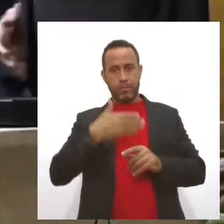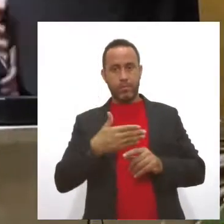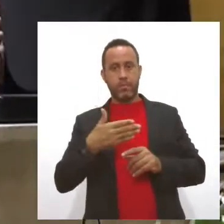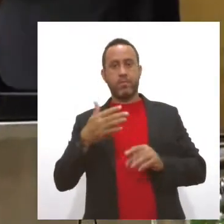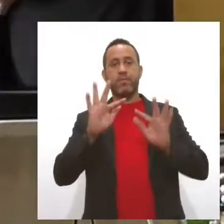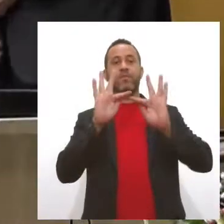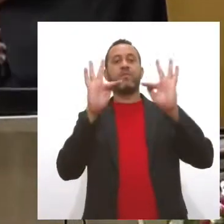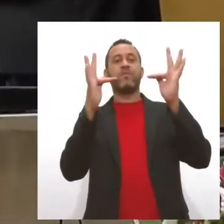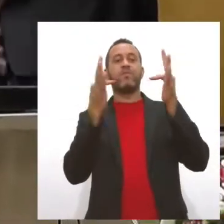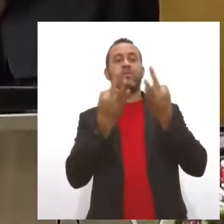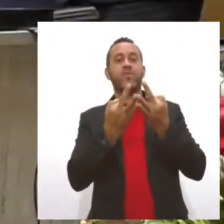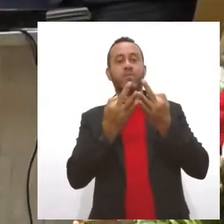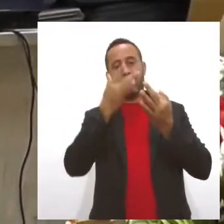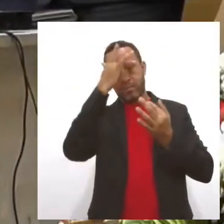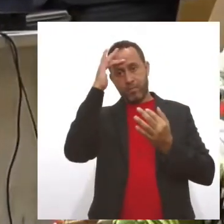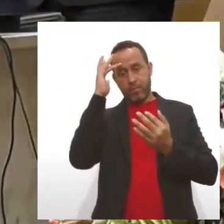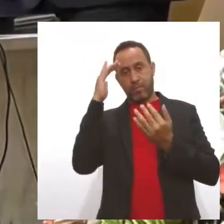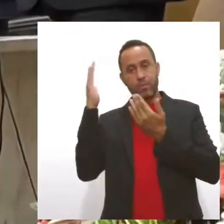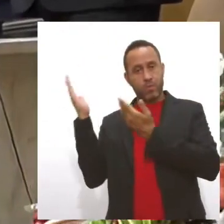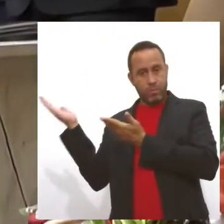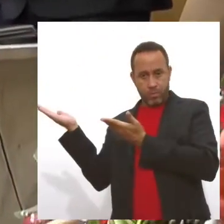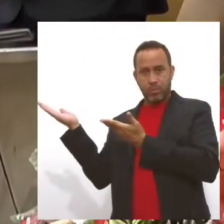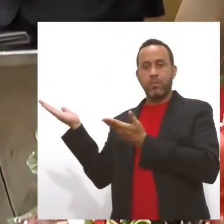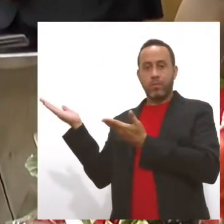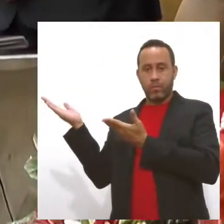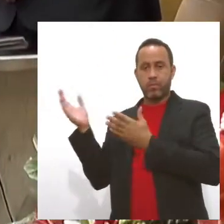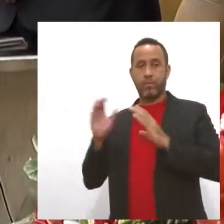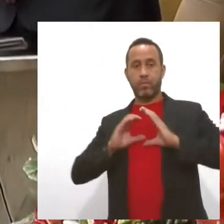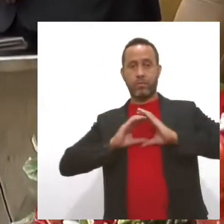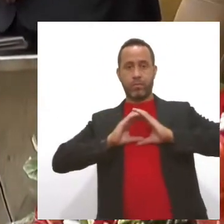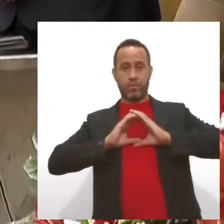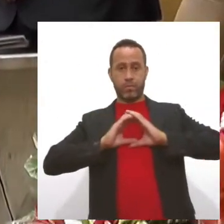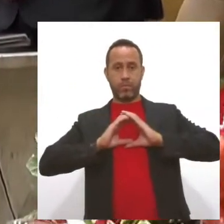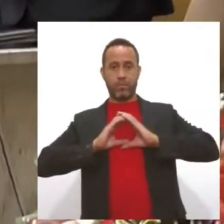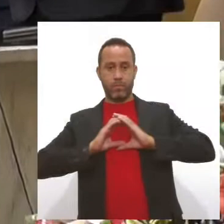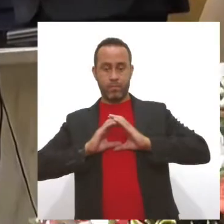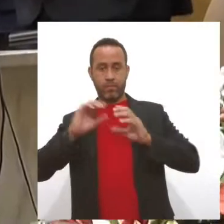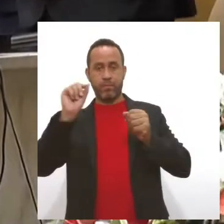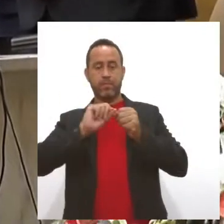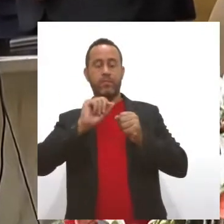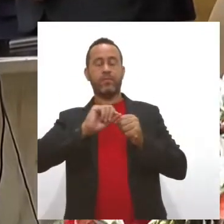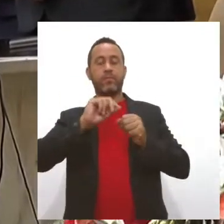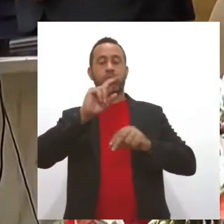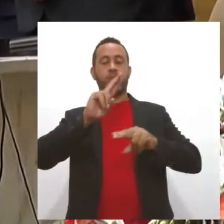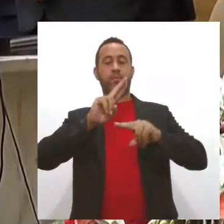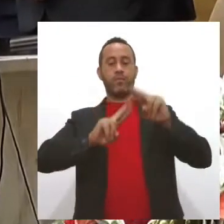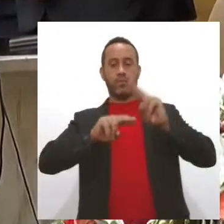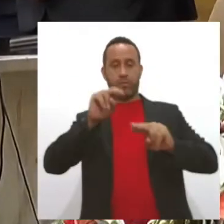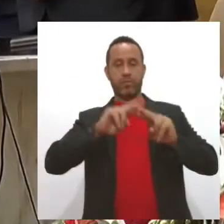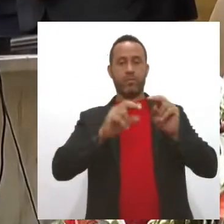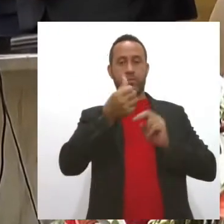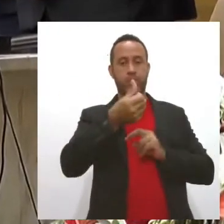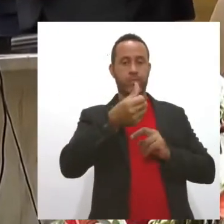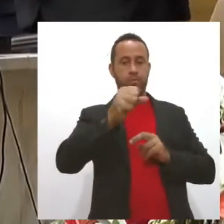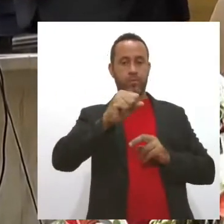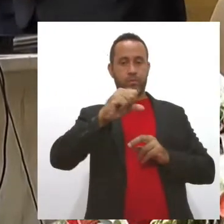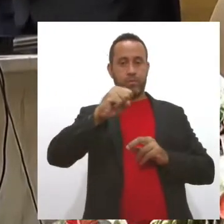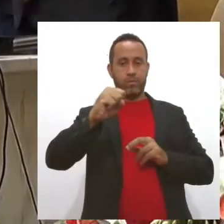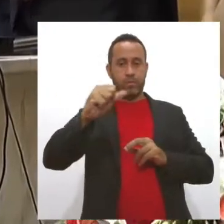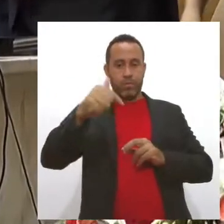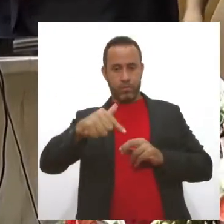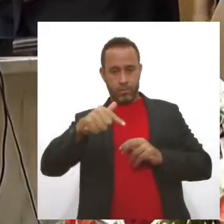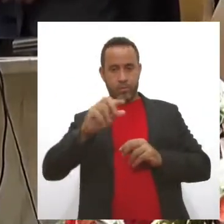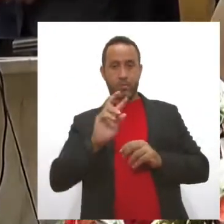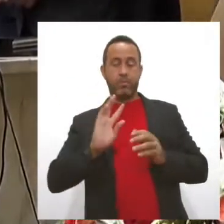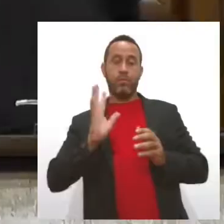família do homenageado. A medalha da Ordem do Mérito Parlamentar, criada em junho de 1987, é uma forma